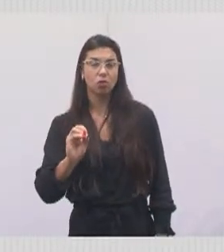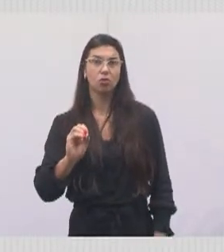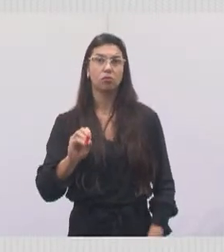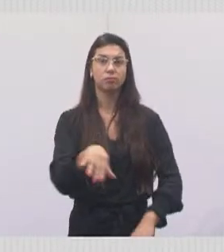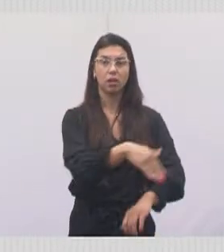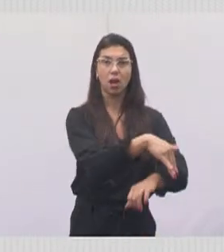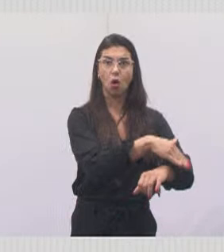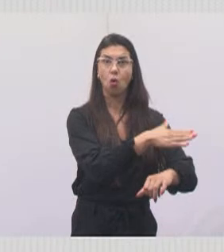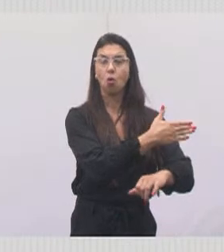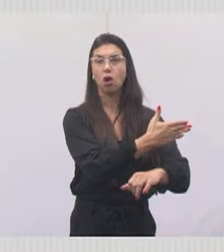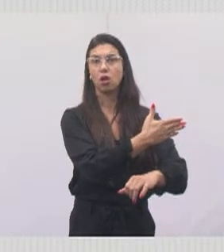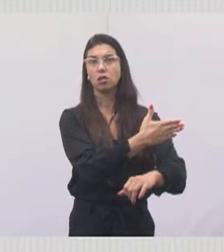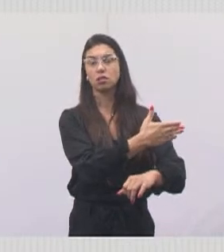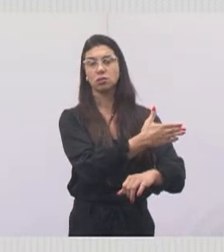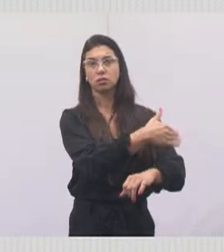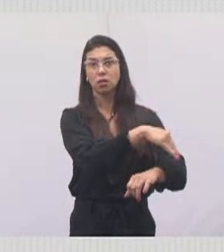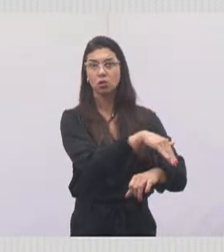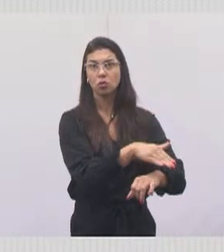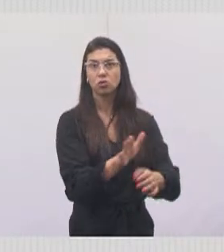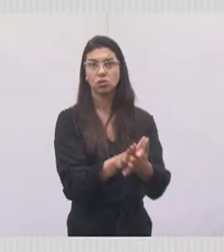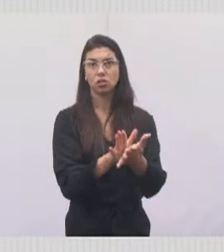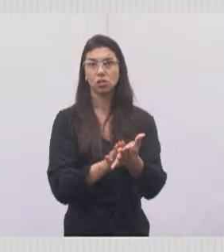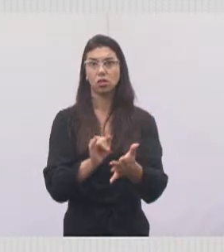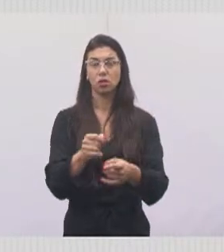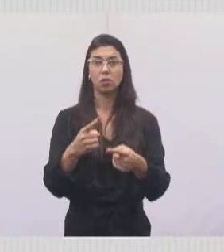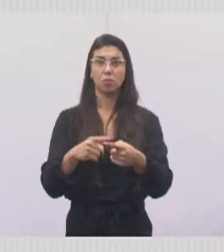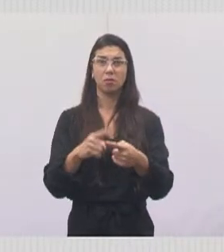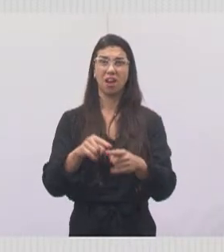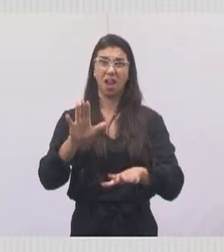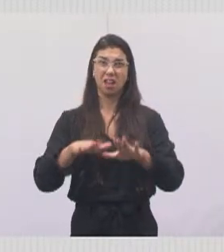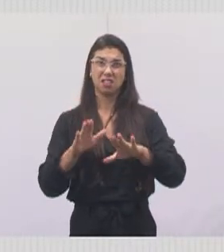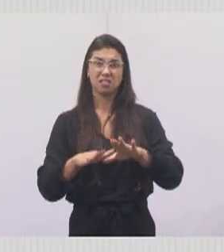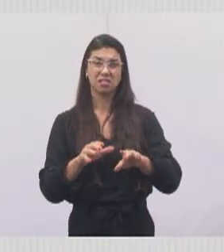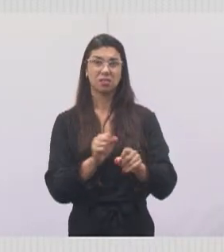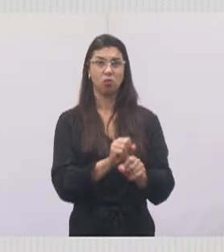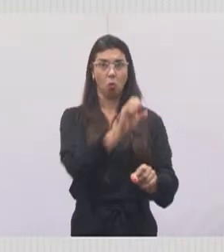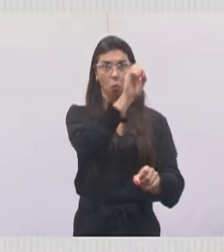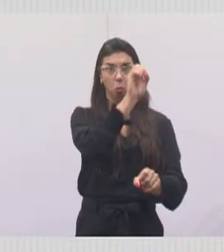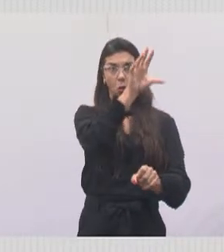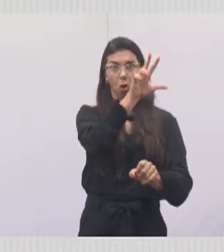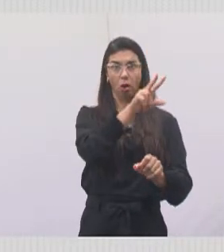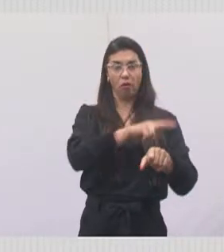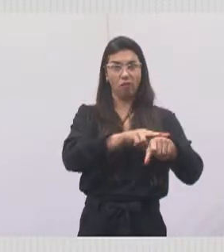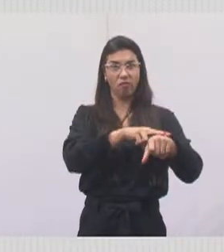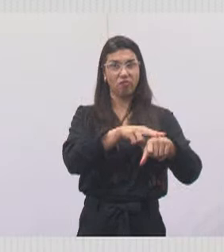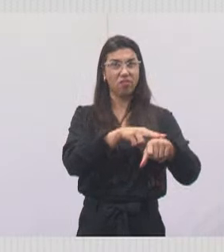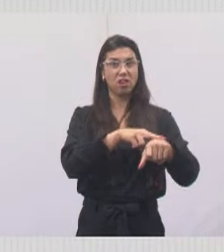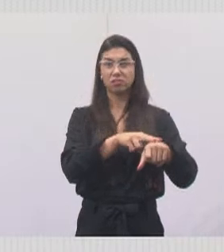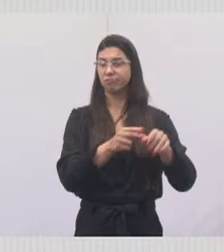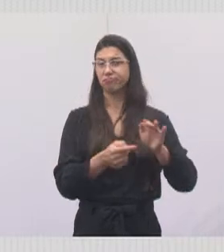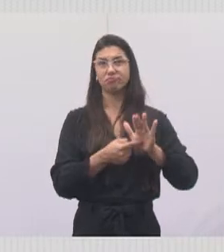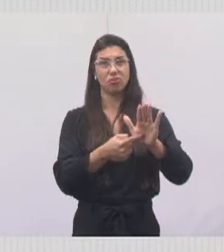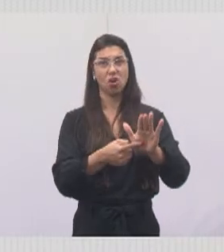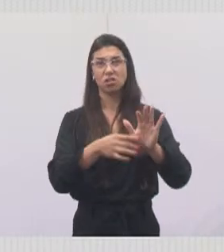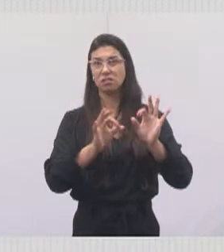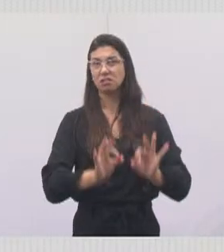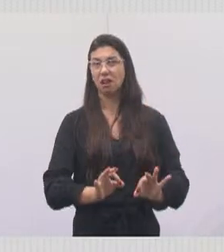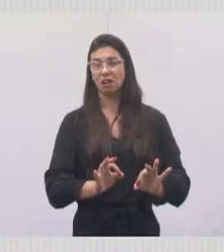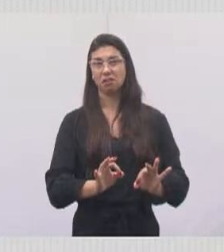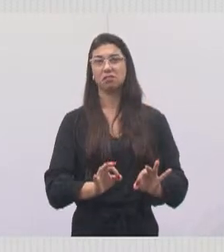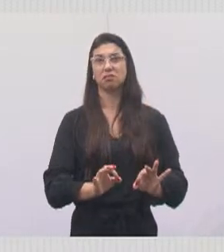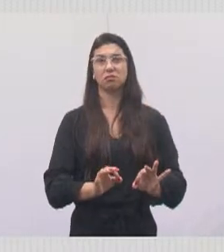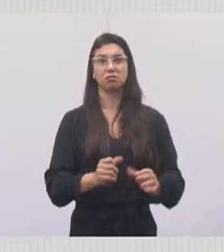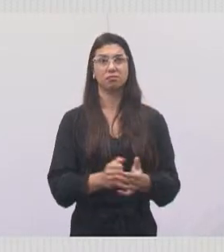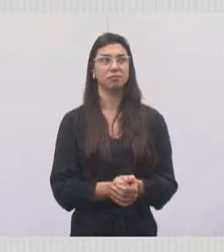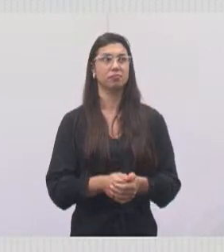públicas de Jacarei, que por muitas vezes o sinal verde não está indicando corretamente a contagem